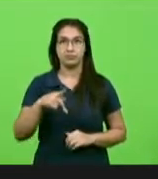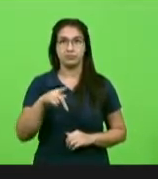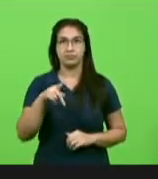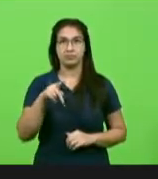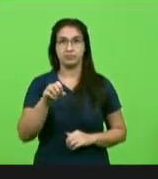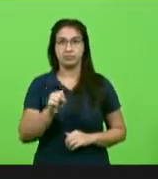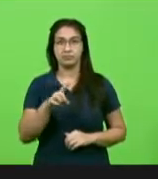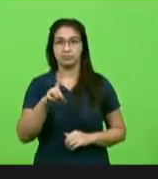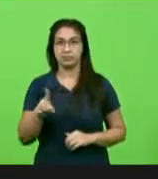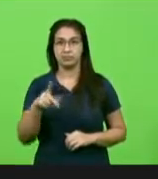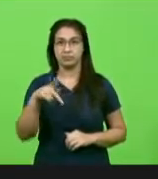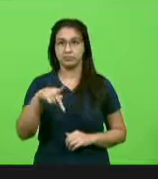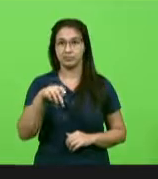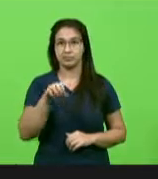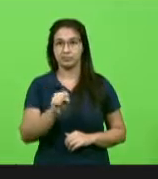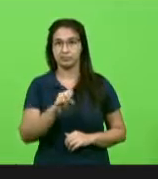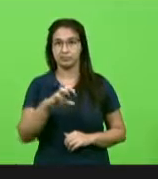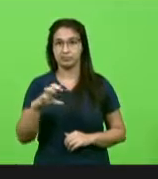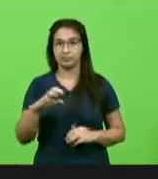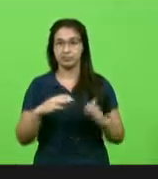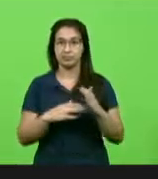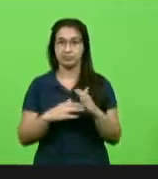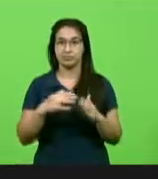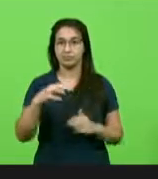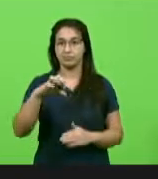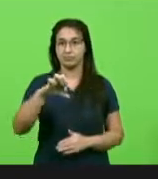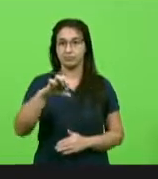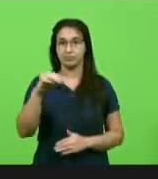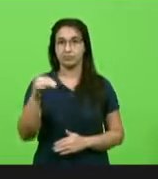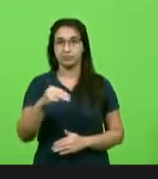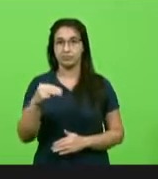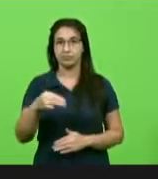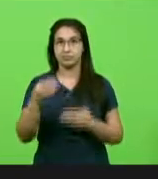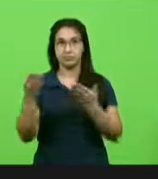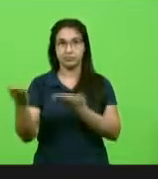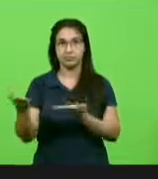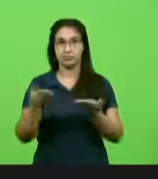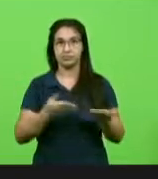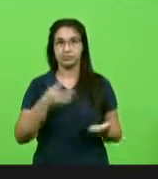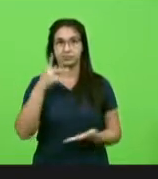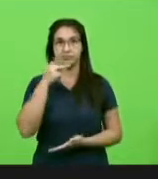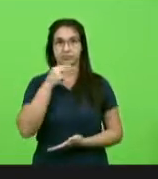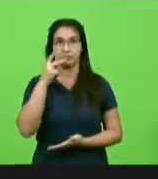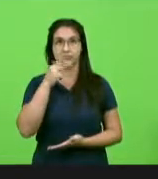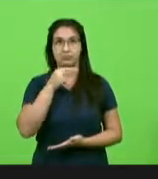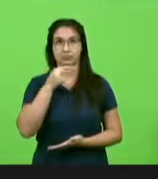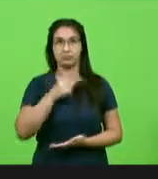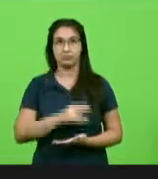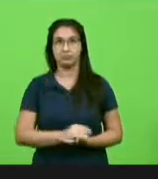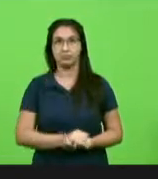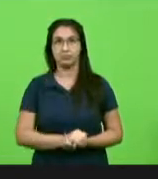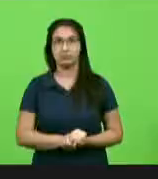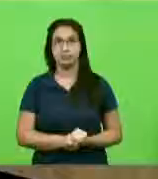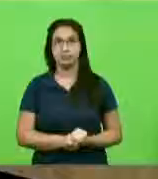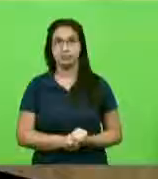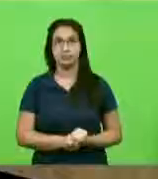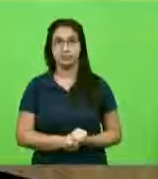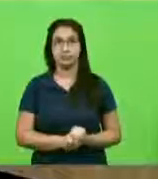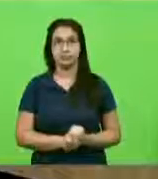PSD, PSC, por 9 minutos, deputado Kennedy Nunes. Eu. Sr.